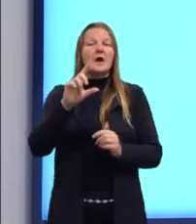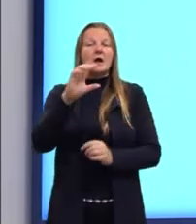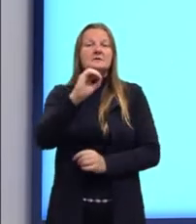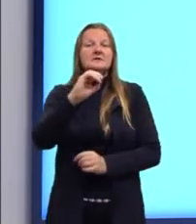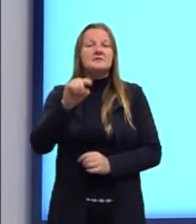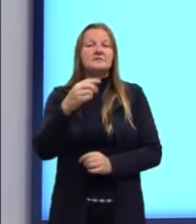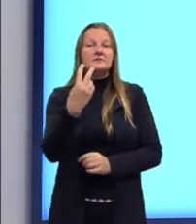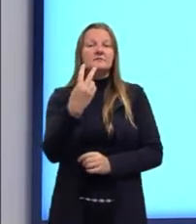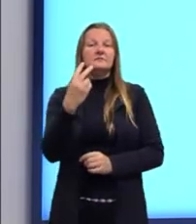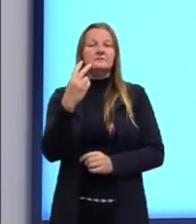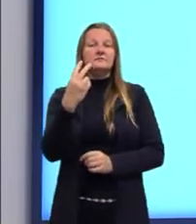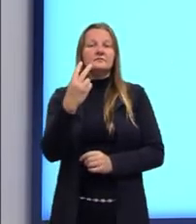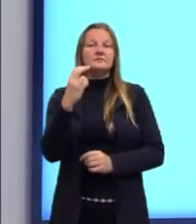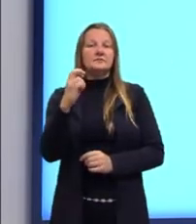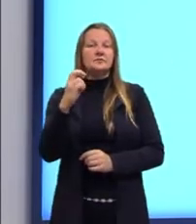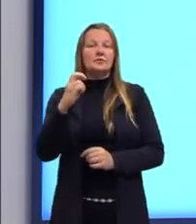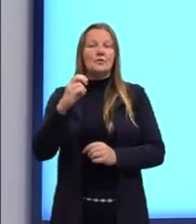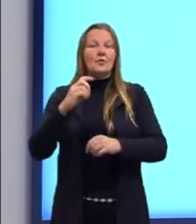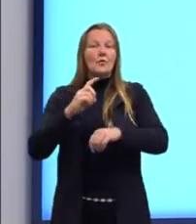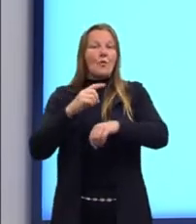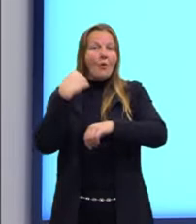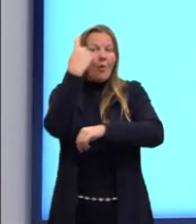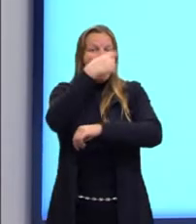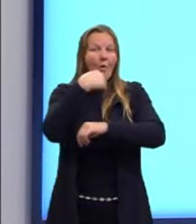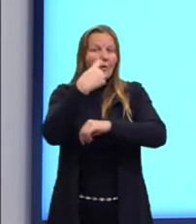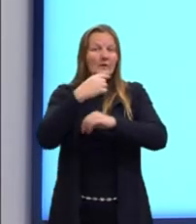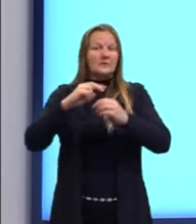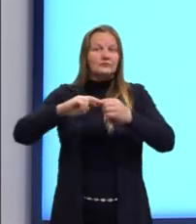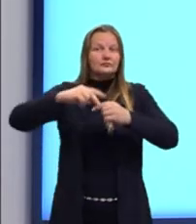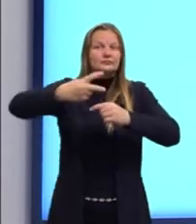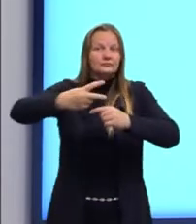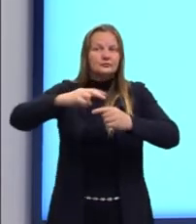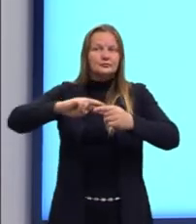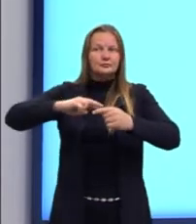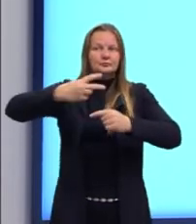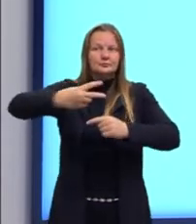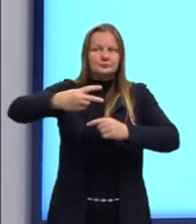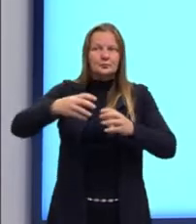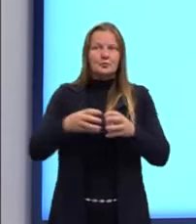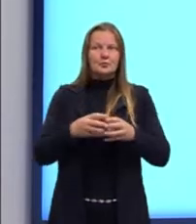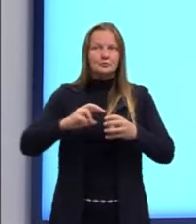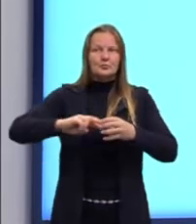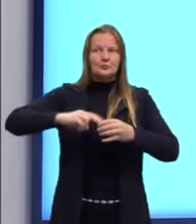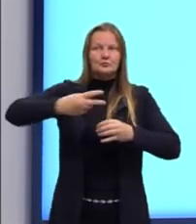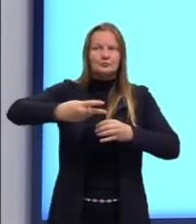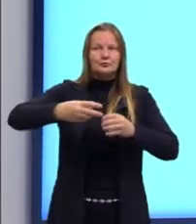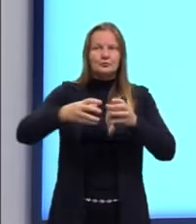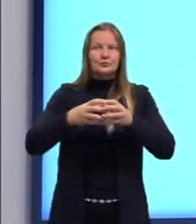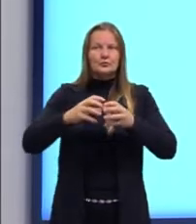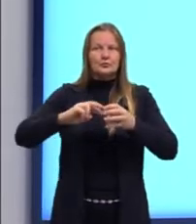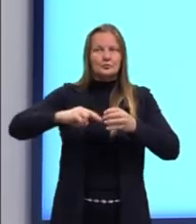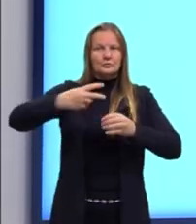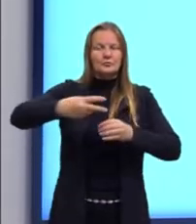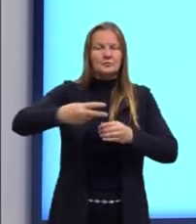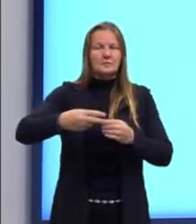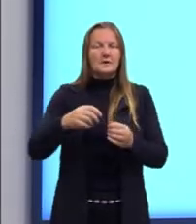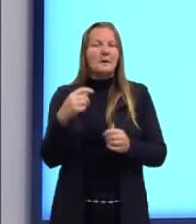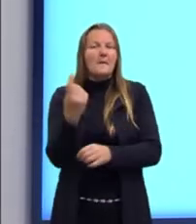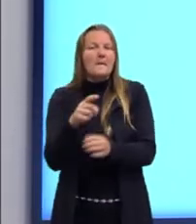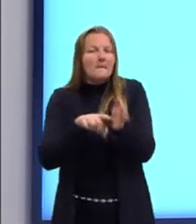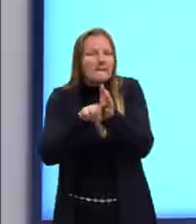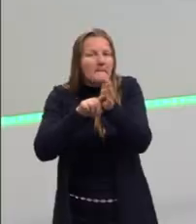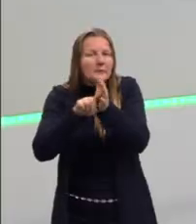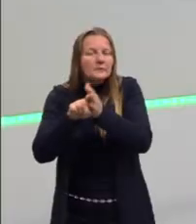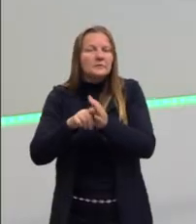a cada 0,25 hora. O nós buscamos? A quantidade inicial de bactérias, né? Que então